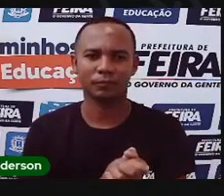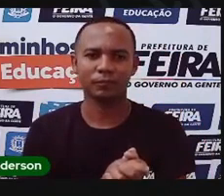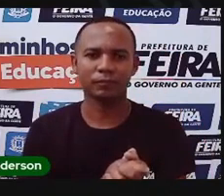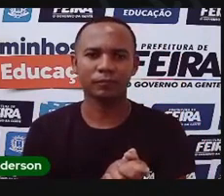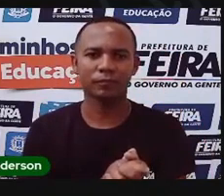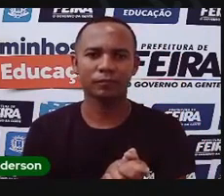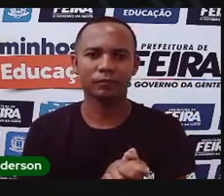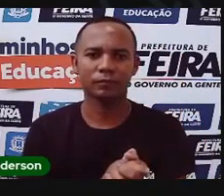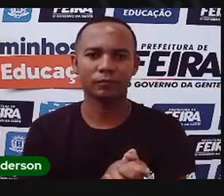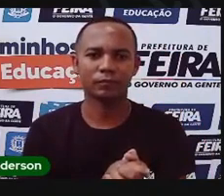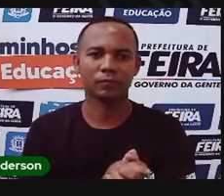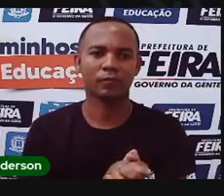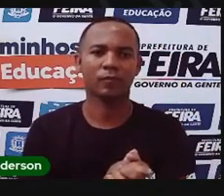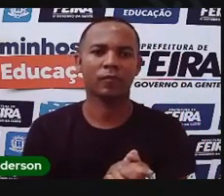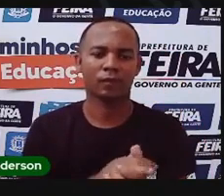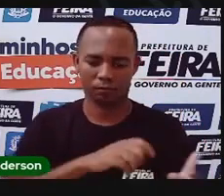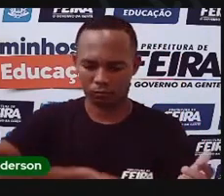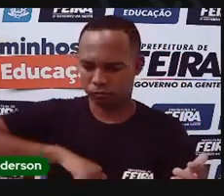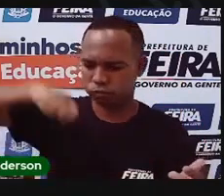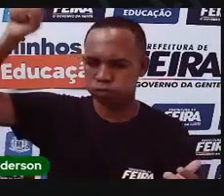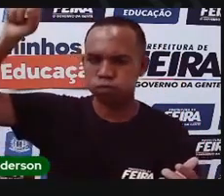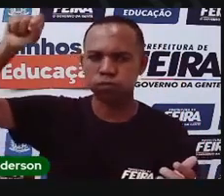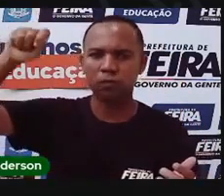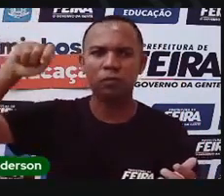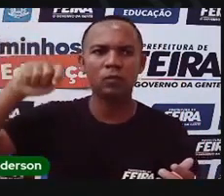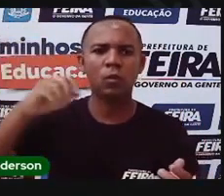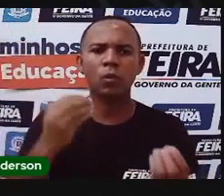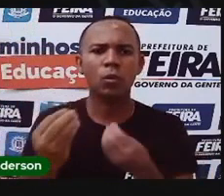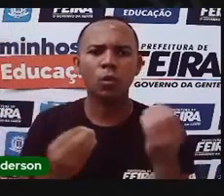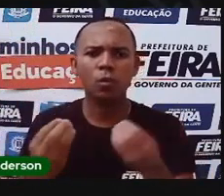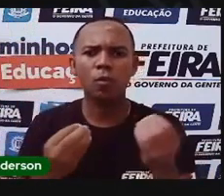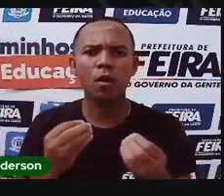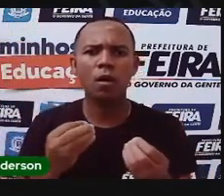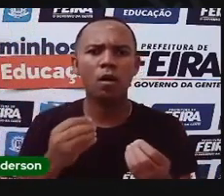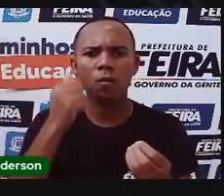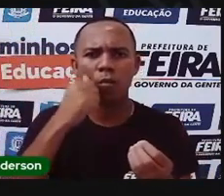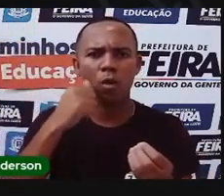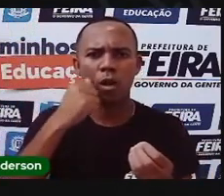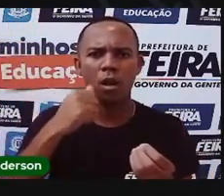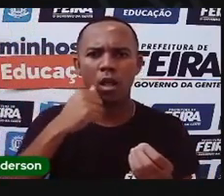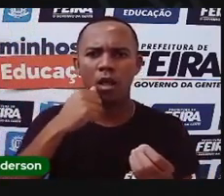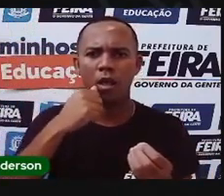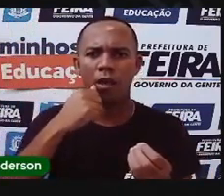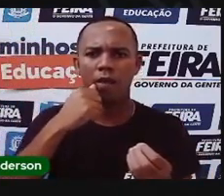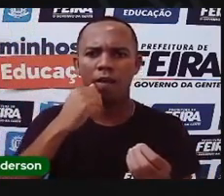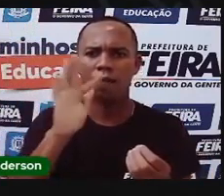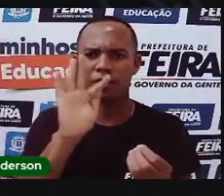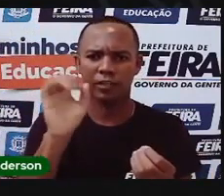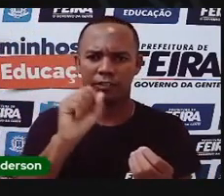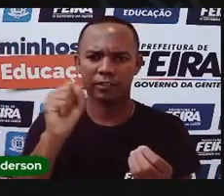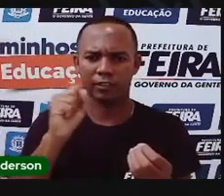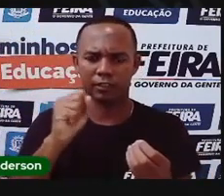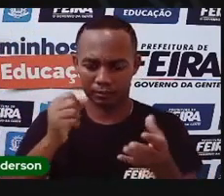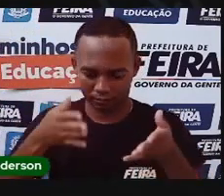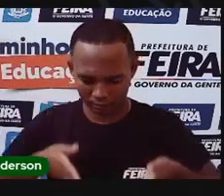Quitéria, logo no enunciado vocês vão encontrar, né? Logo no início, o seguinte. Que Maria Quitéria, ela é uma heroína feirense. Se eu não